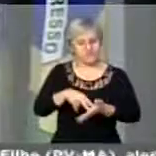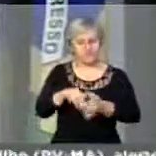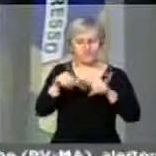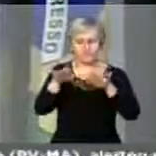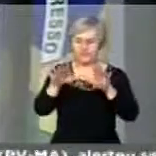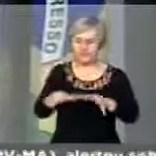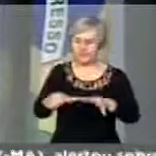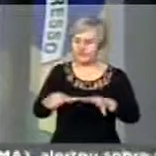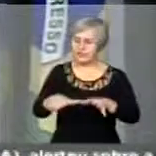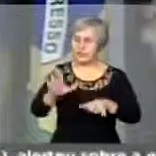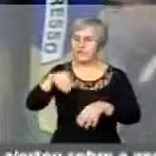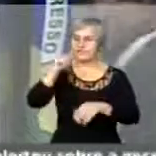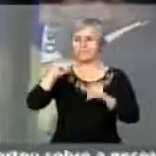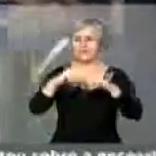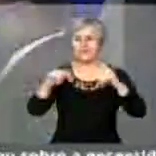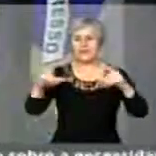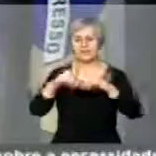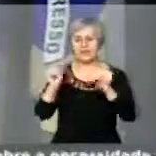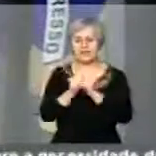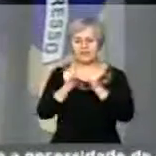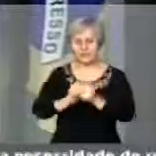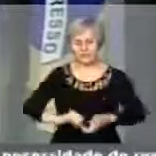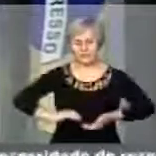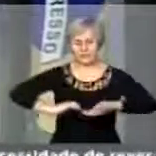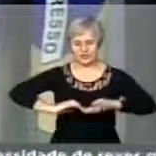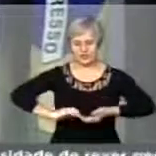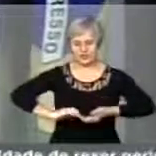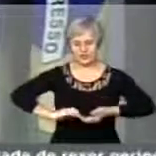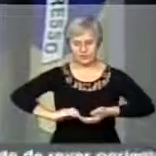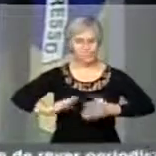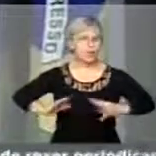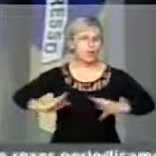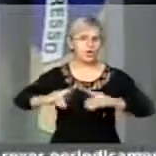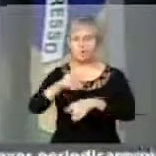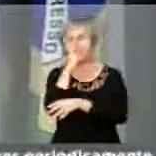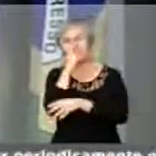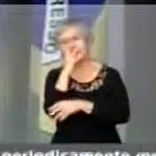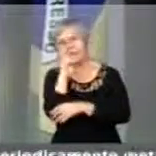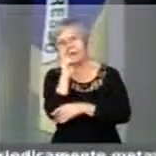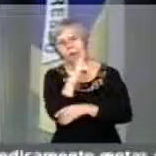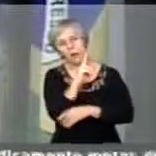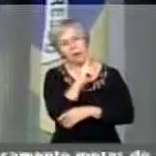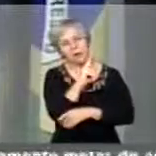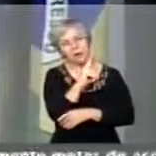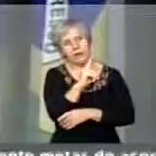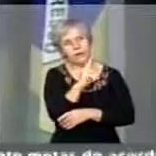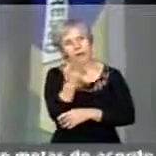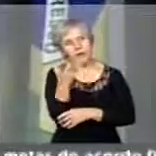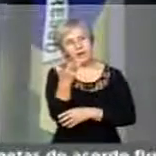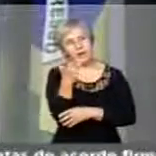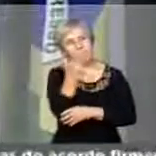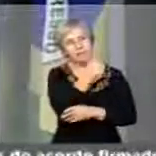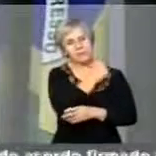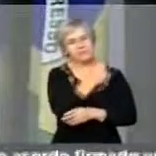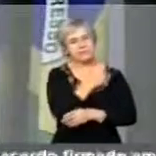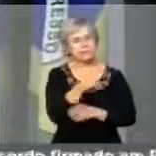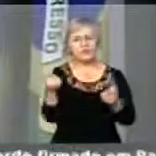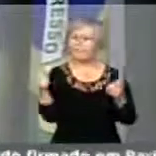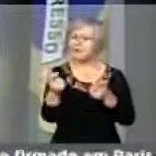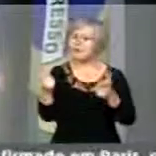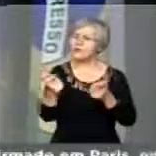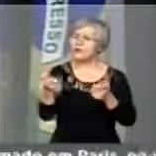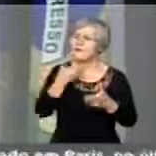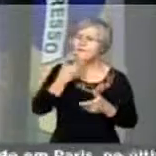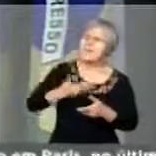exatamente Brasília e o seu Congresso Nacional. Portanto, nenhum local melhor dessa homenagem